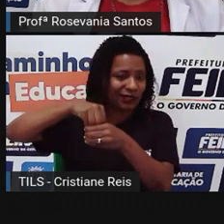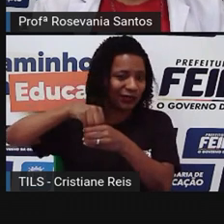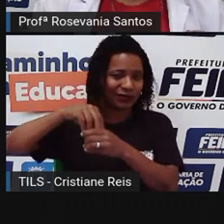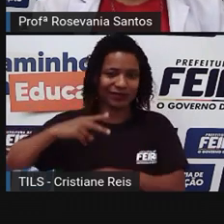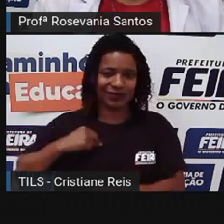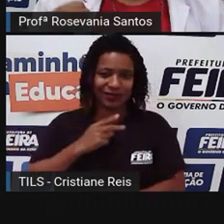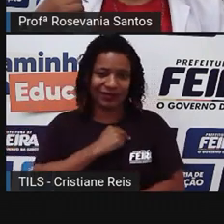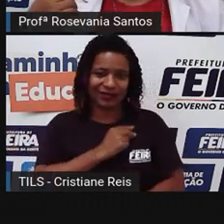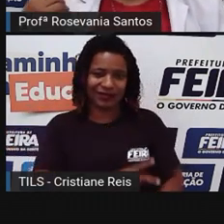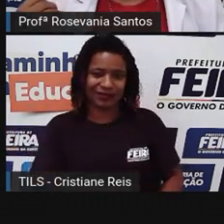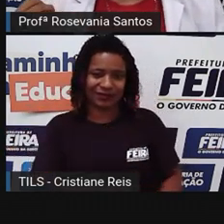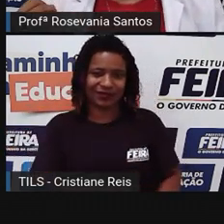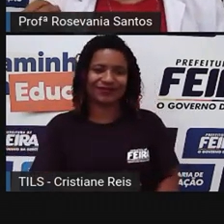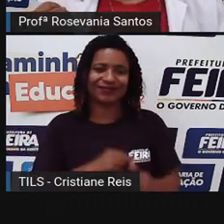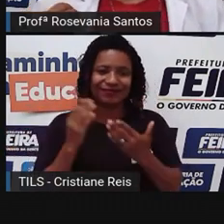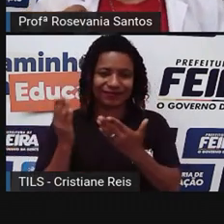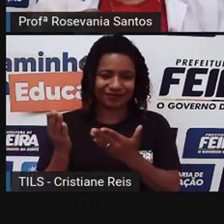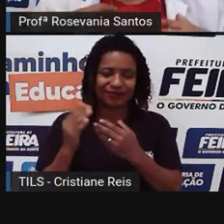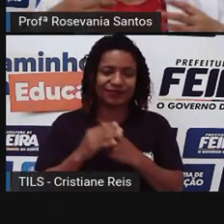quando você fala, né,